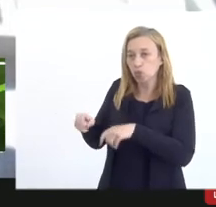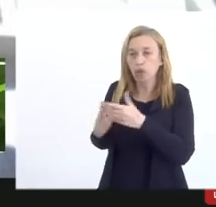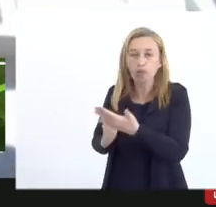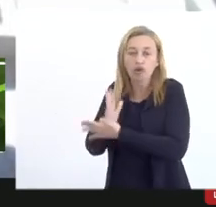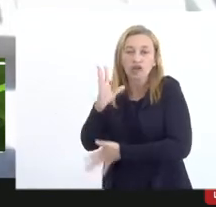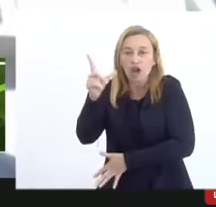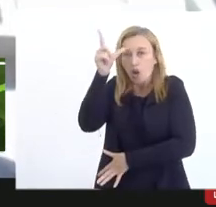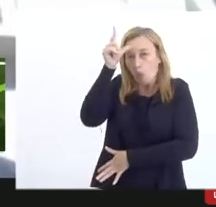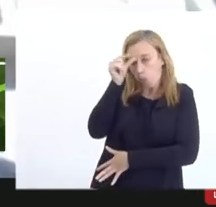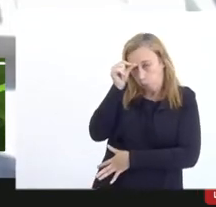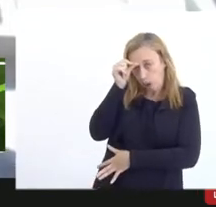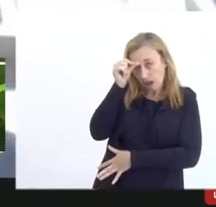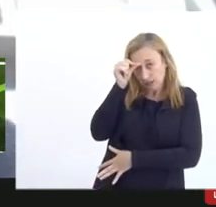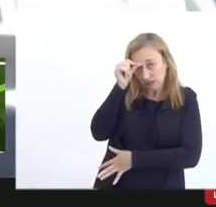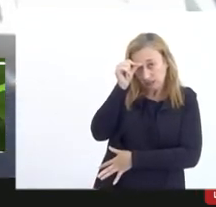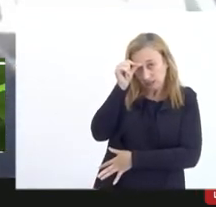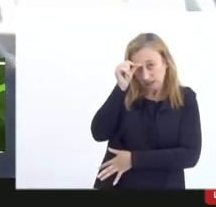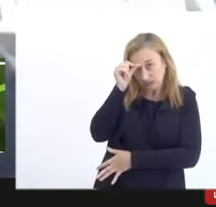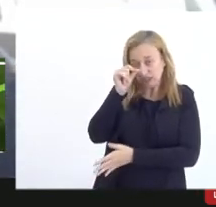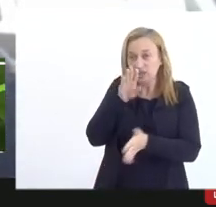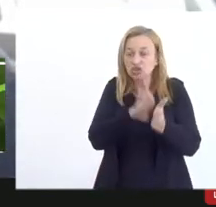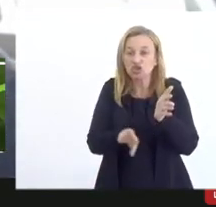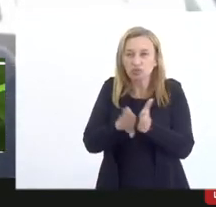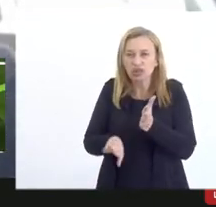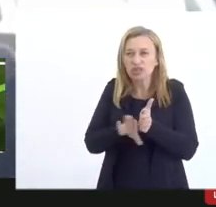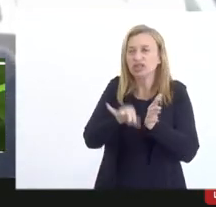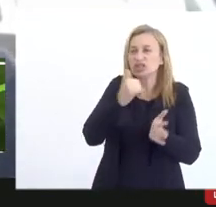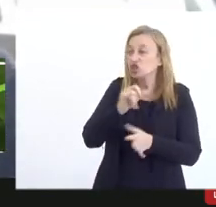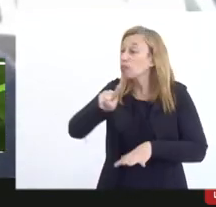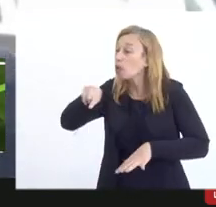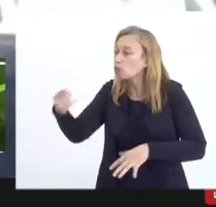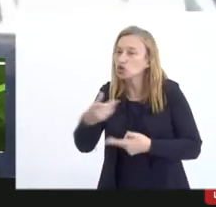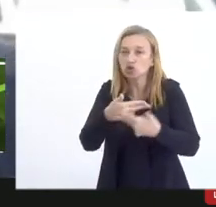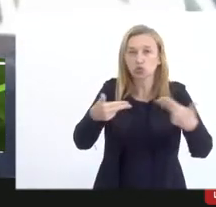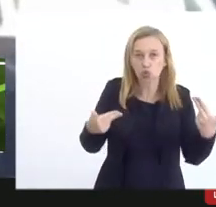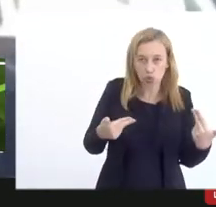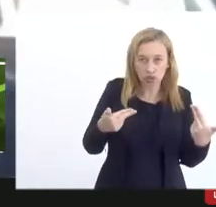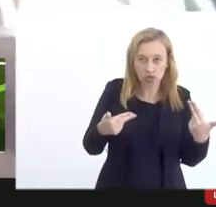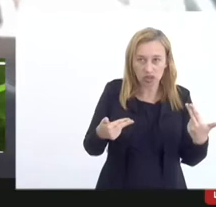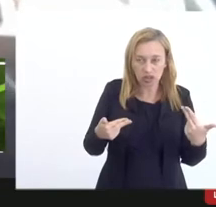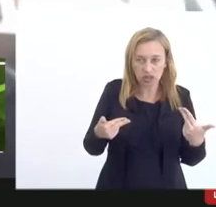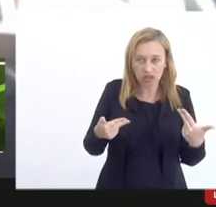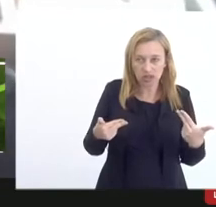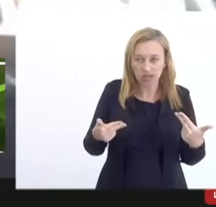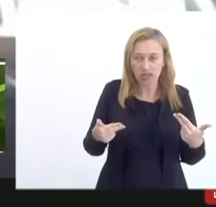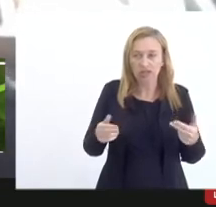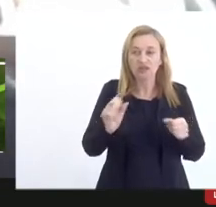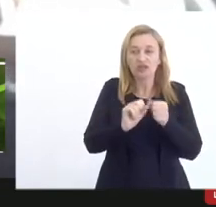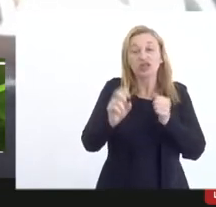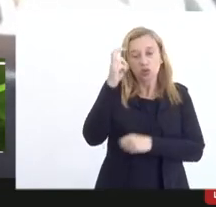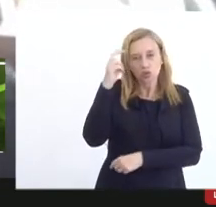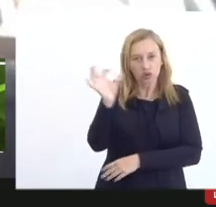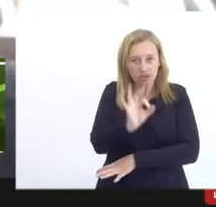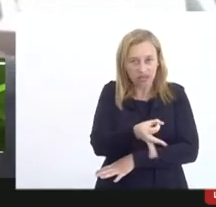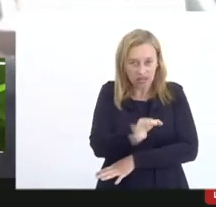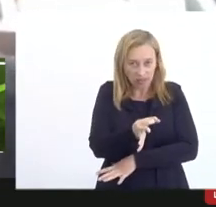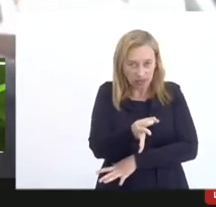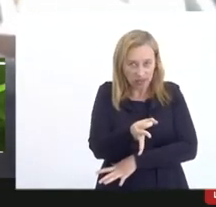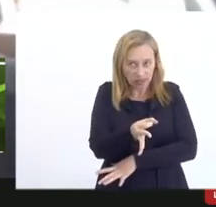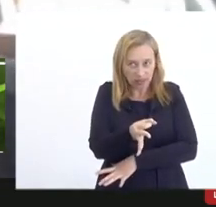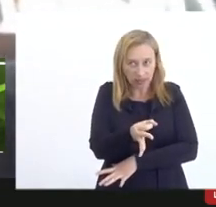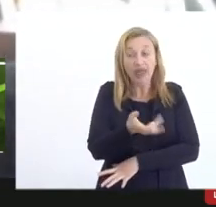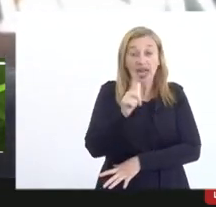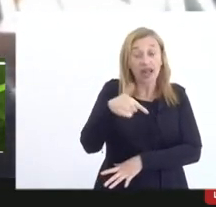um alívio dispensa energia para outras coisas para o fazer cultural efetivamente isso é